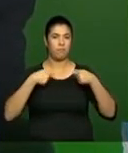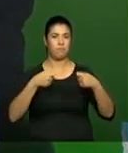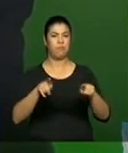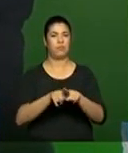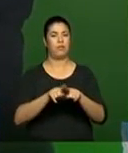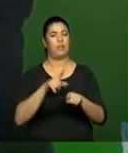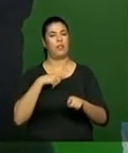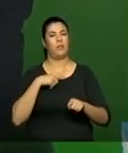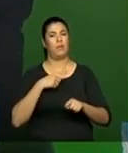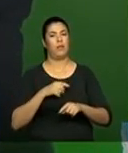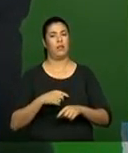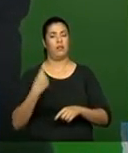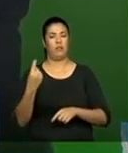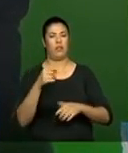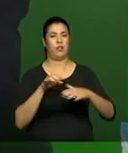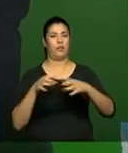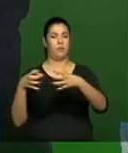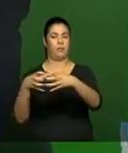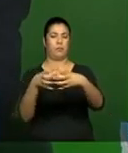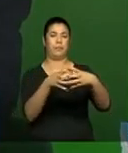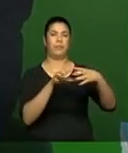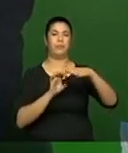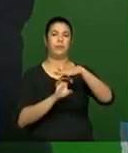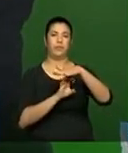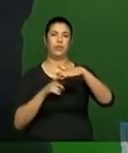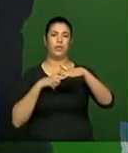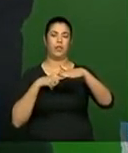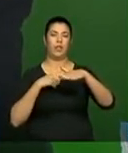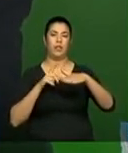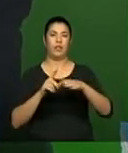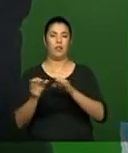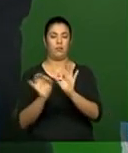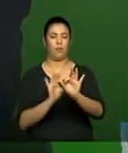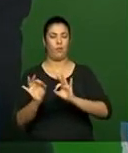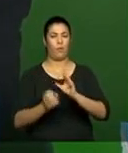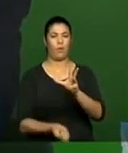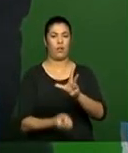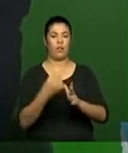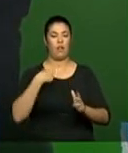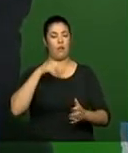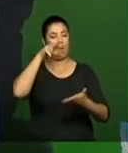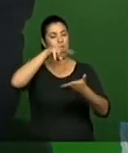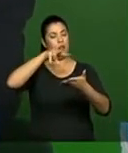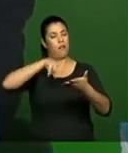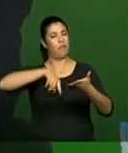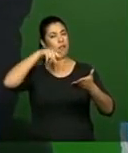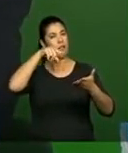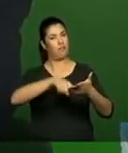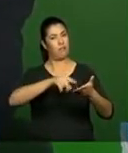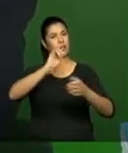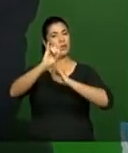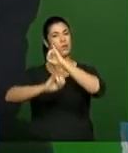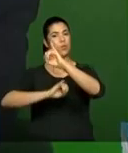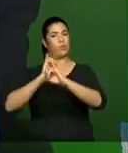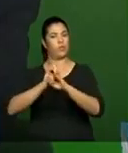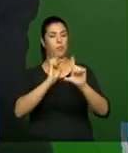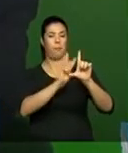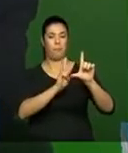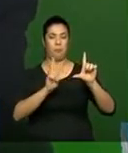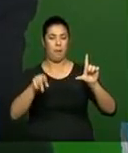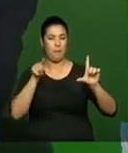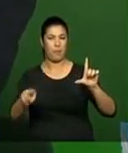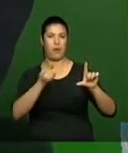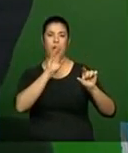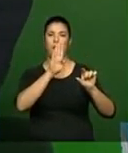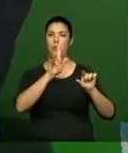ter que criar identidade suficiente para que as pessoas falam eu li isso aqui em tal site, eu li isso aqui em